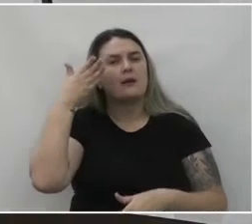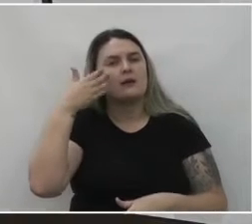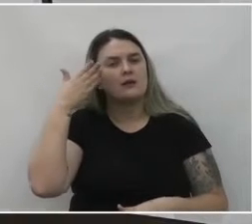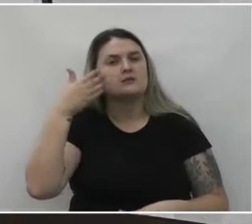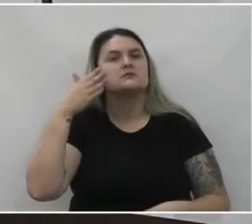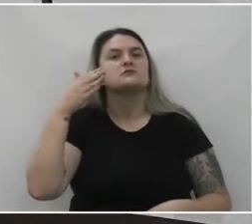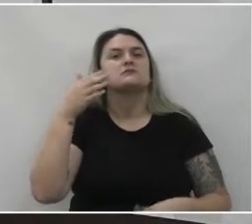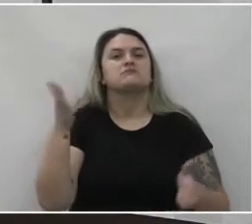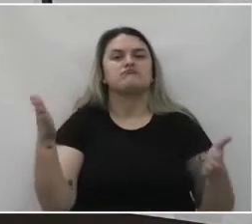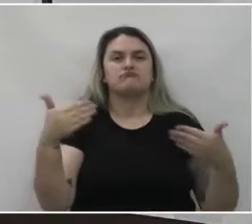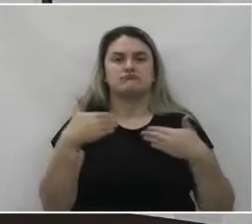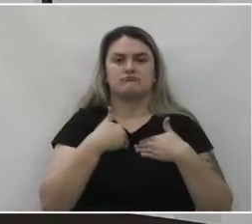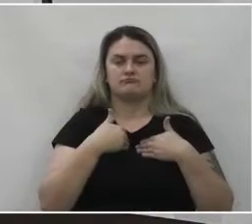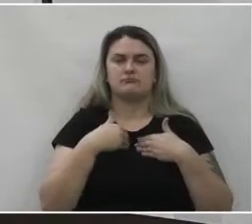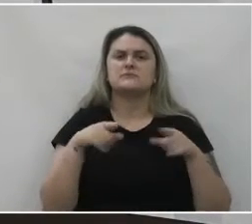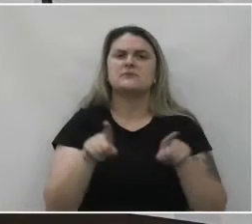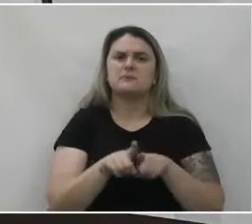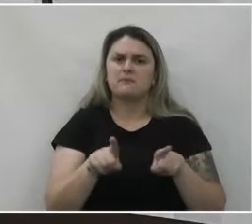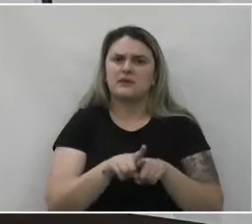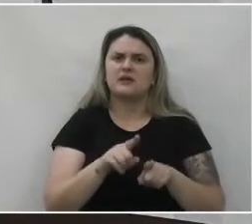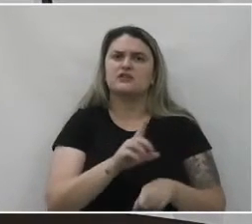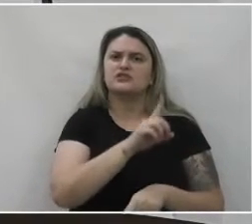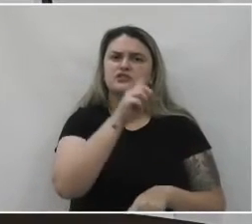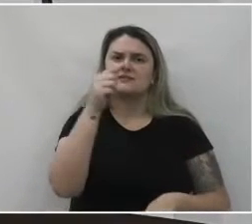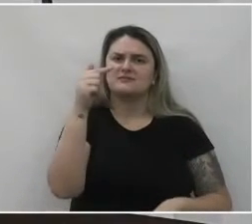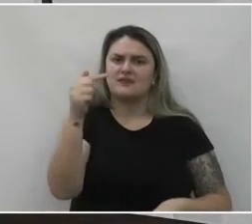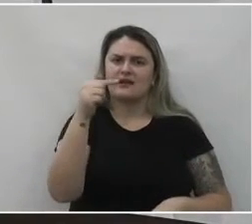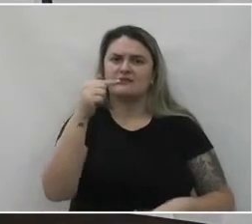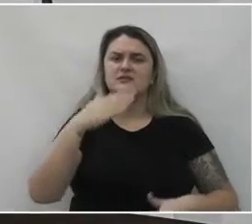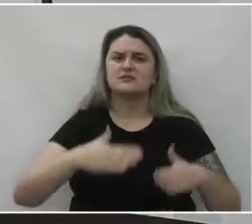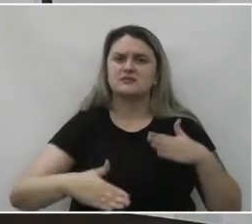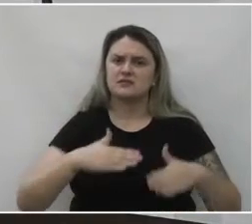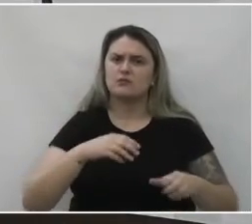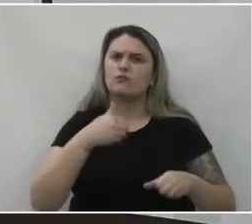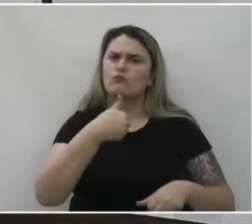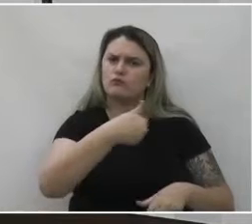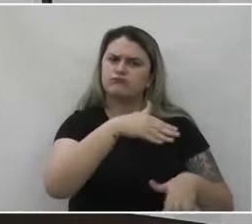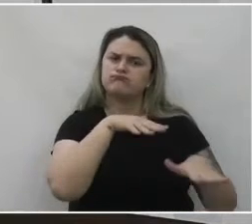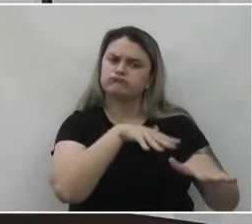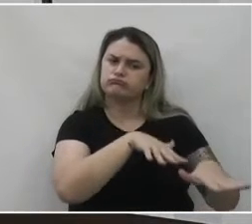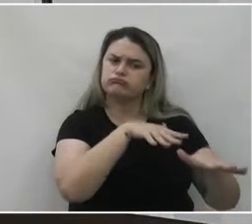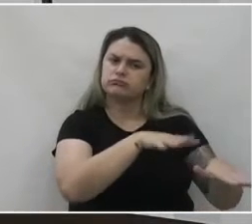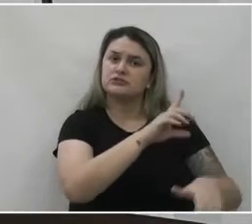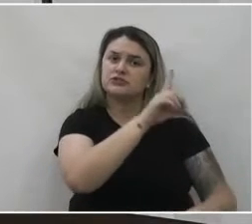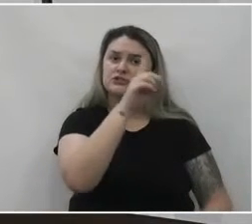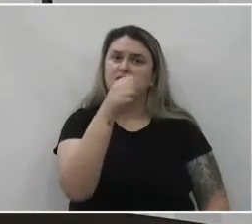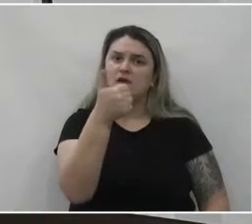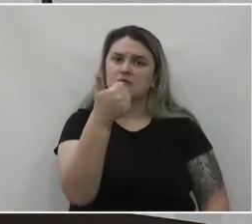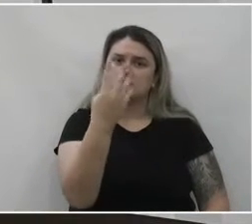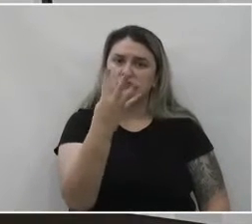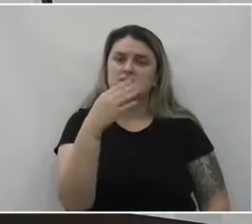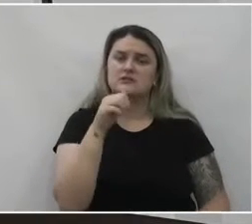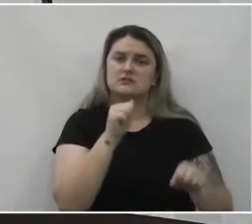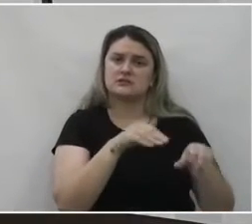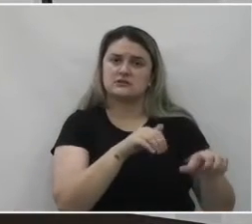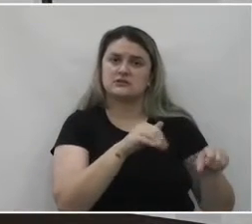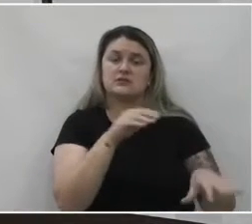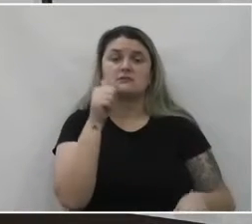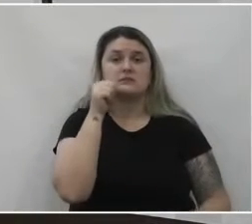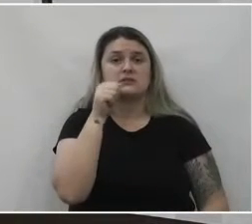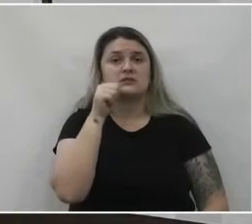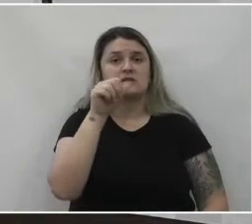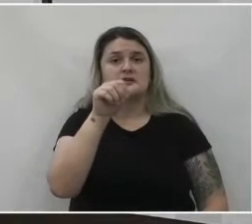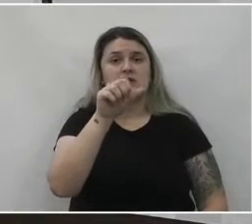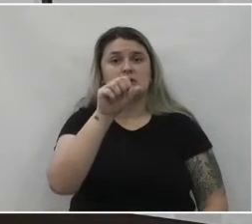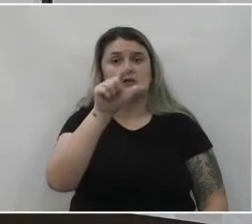setembro, também nos fizemos presentes no desfile cívico. No dia 14 de setembro, a senhora Lourdes